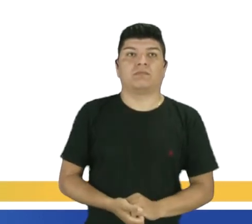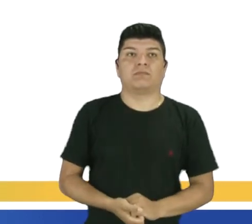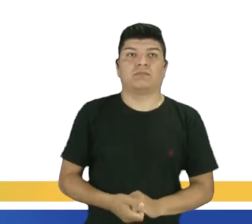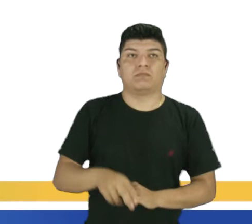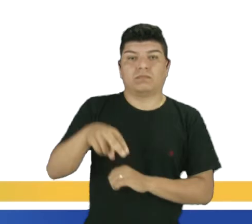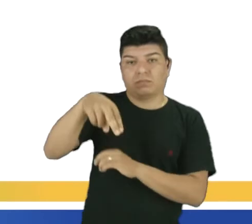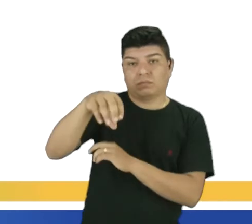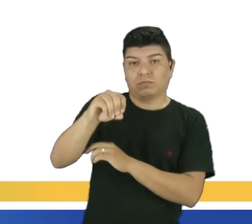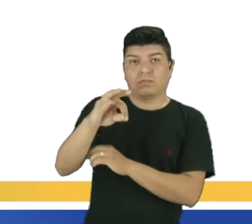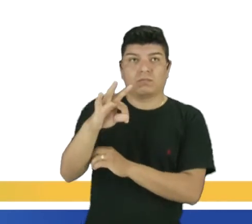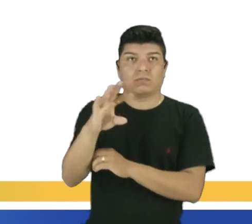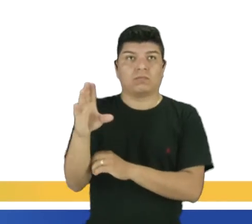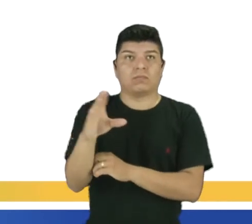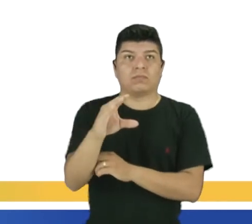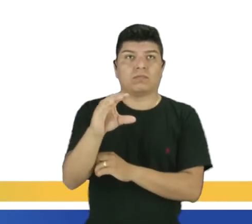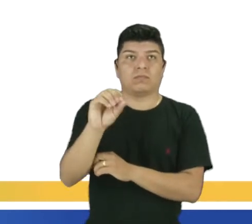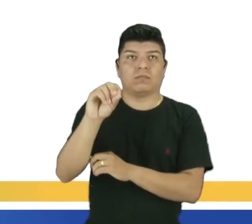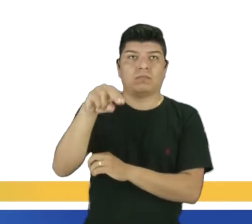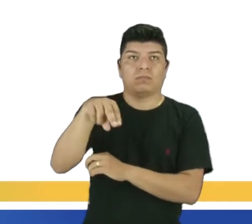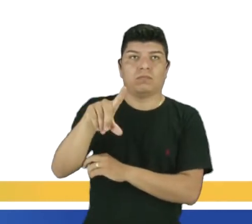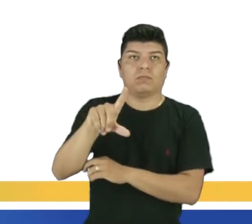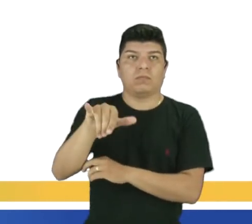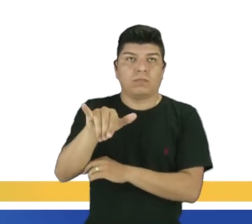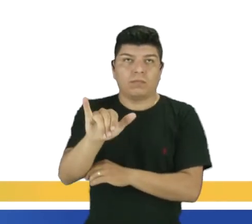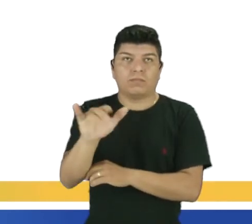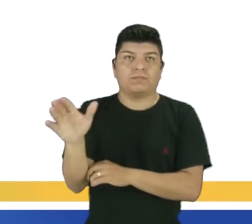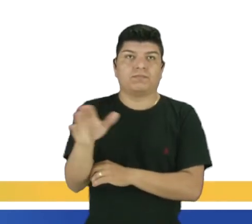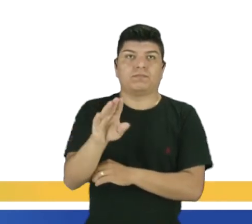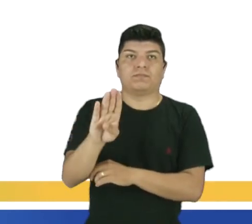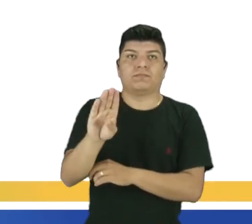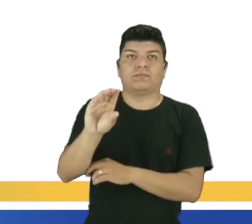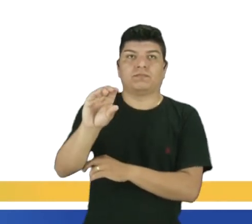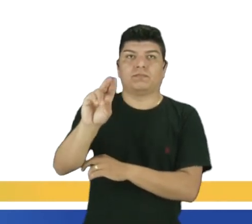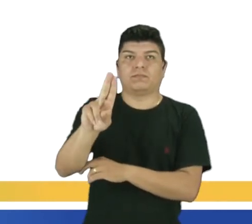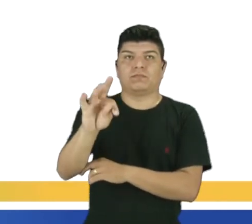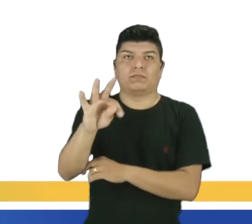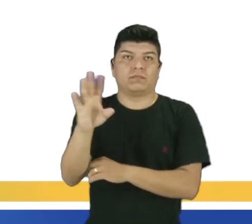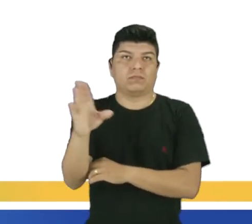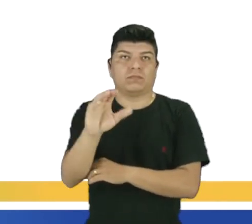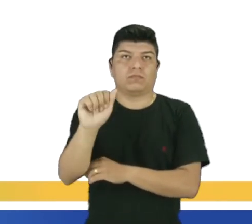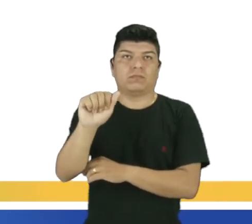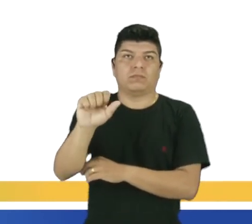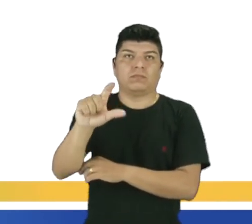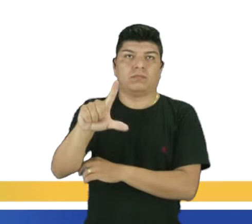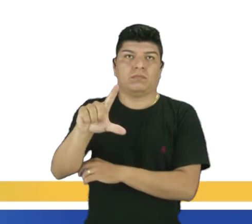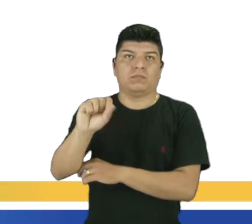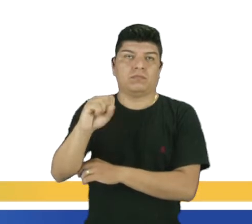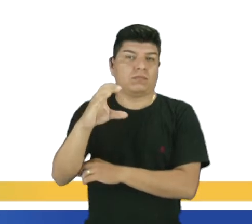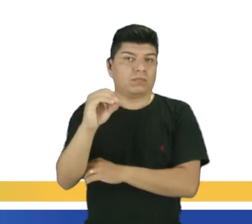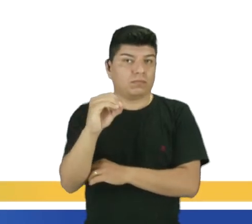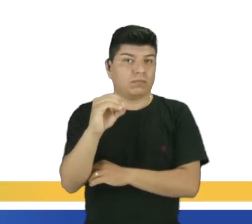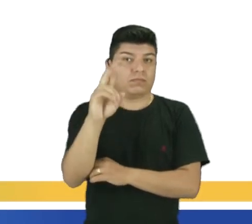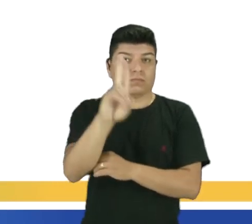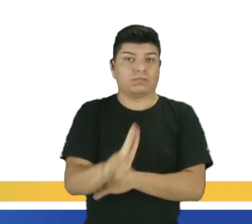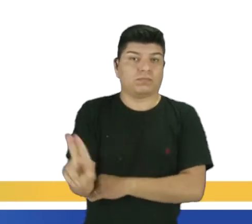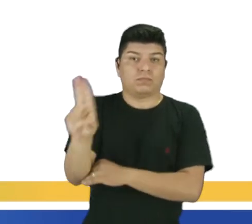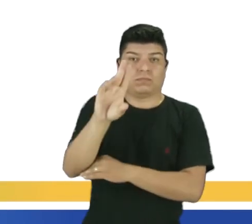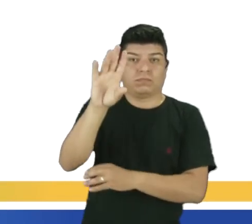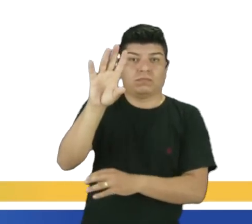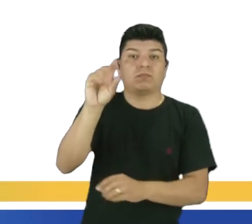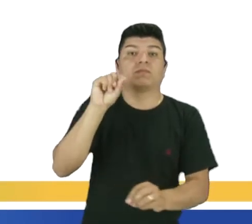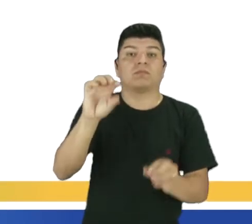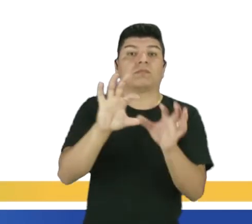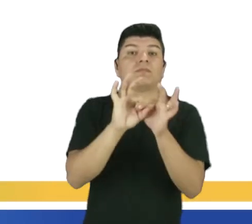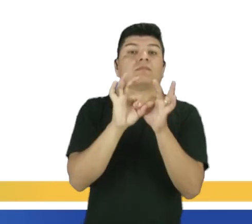only, but also. Como você vê aí na sua tela. Not only, but also. Elas são usadas para ligar duas